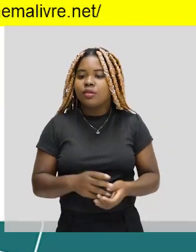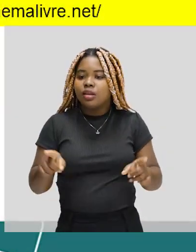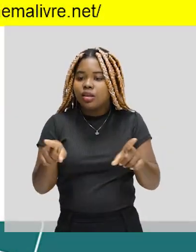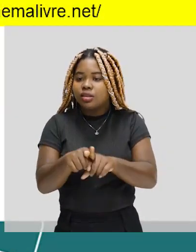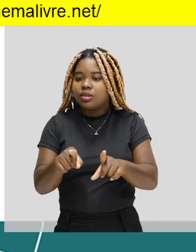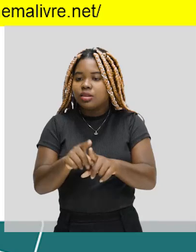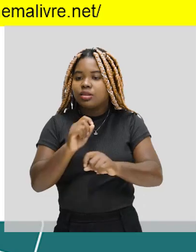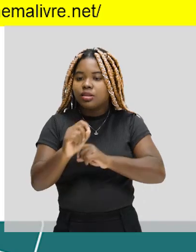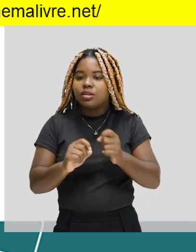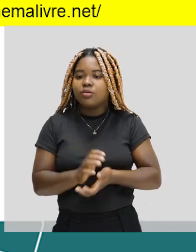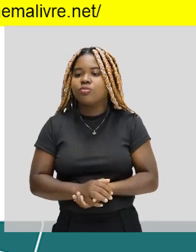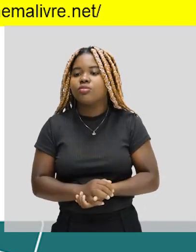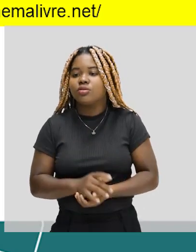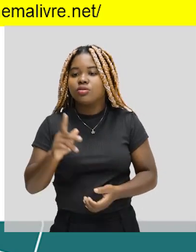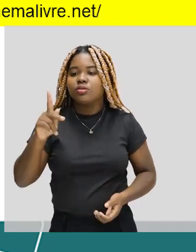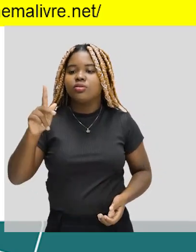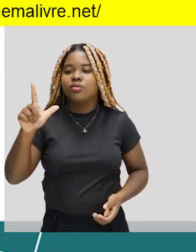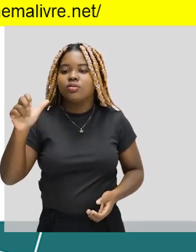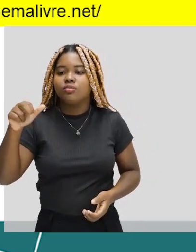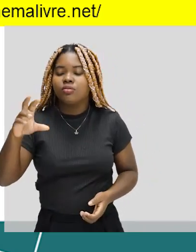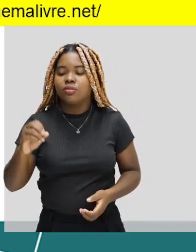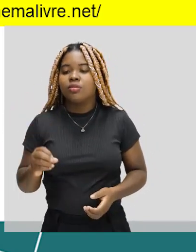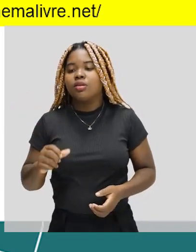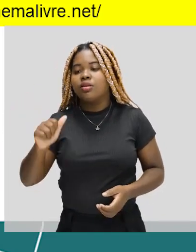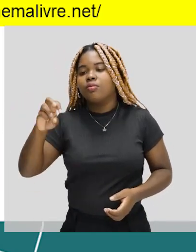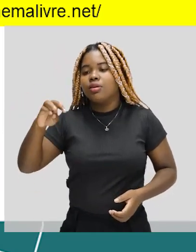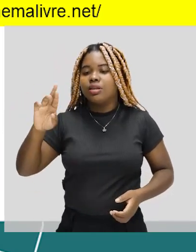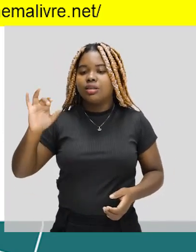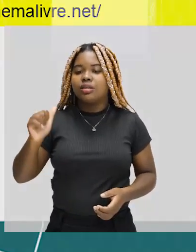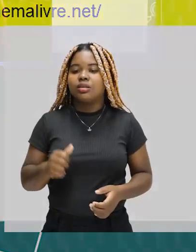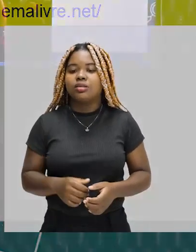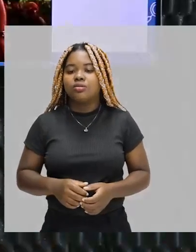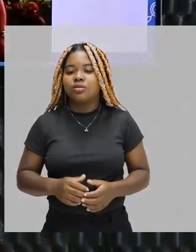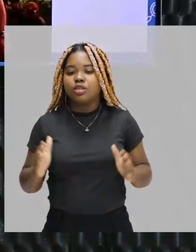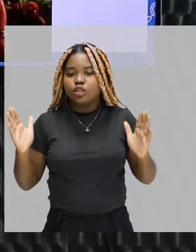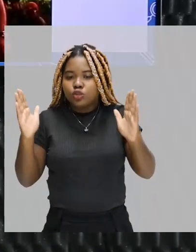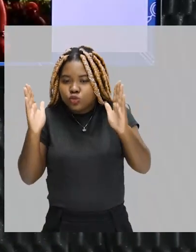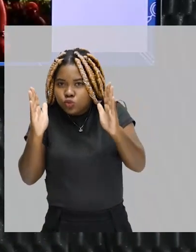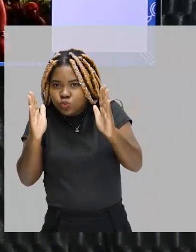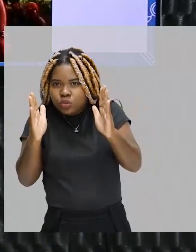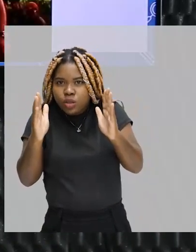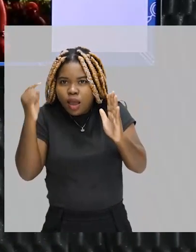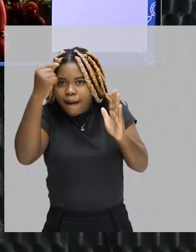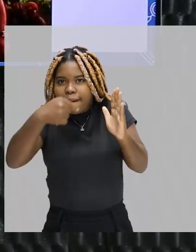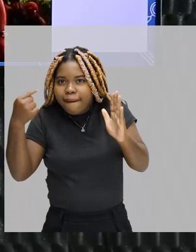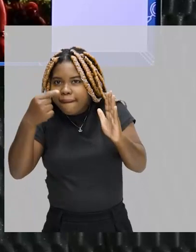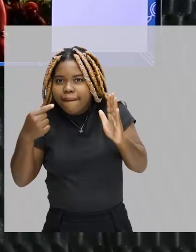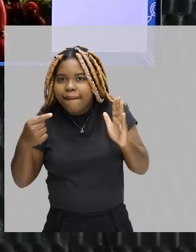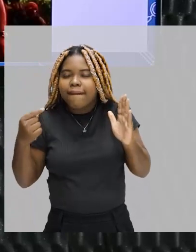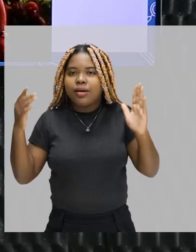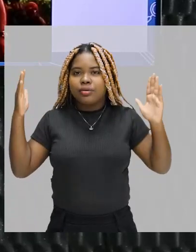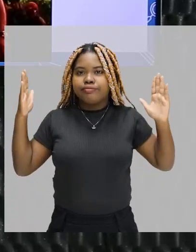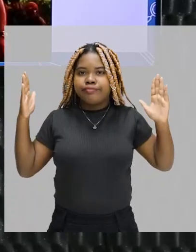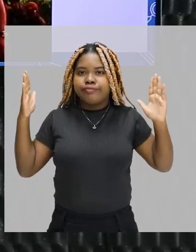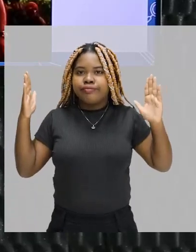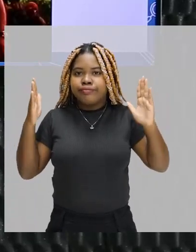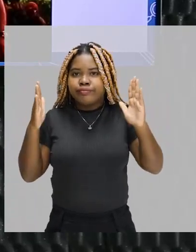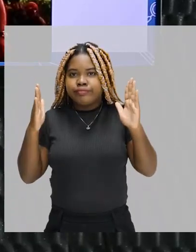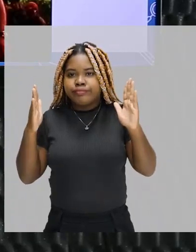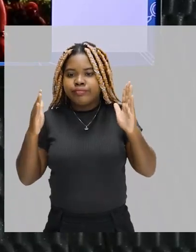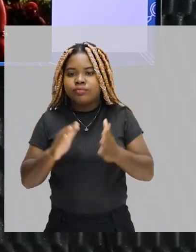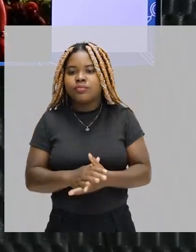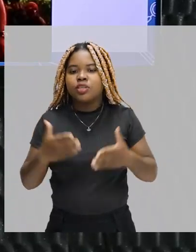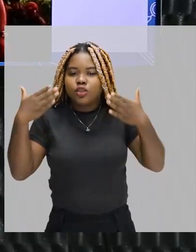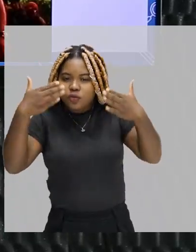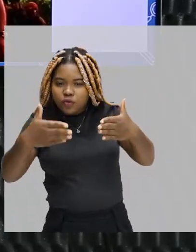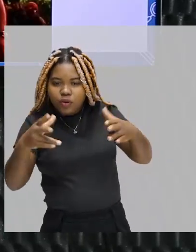Cinema, no plano americano, ele mostra, junta um pouco mais o rosto da pessoa e mostra as expressões enfocando um tema. Ele vai